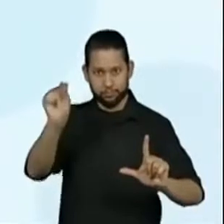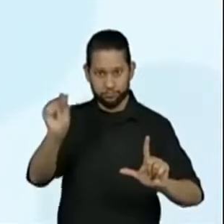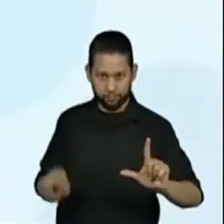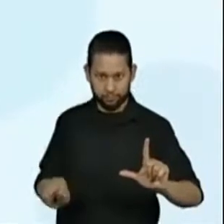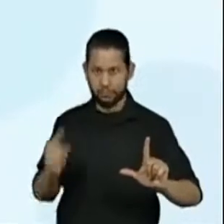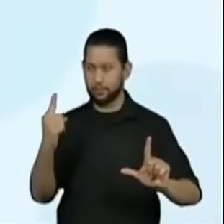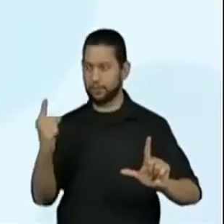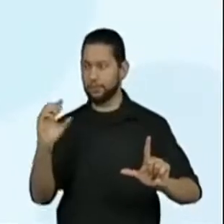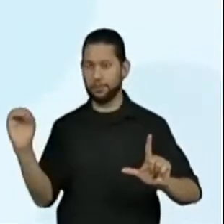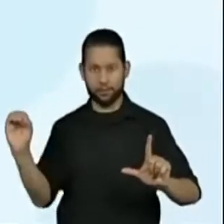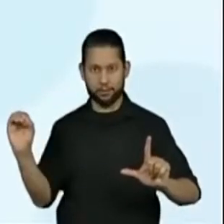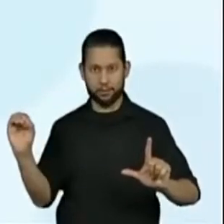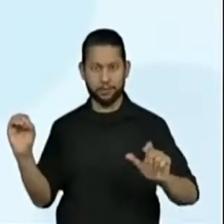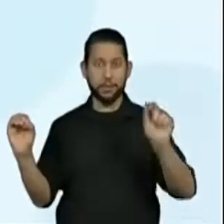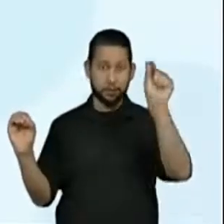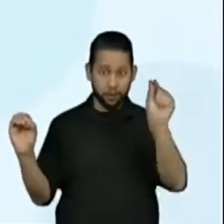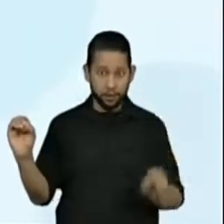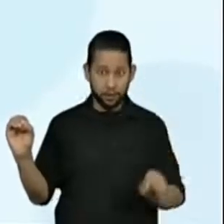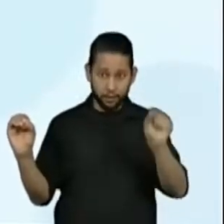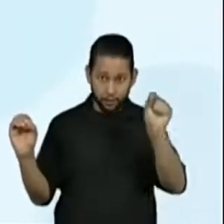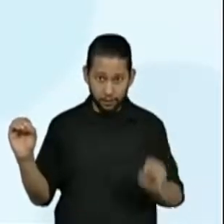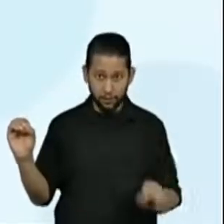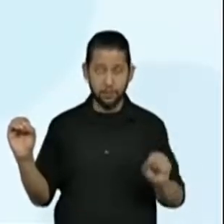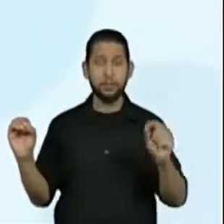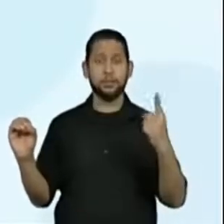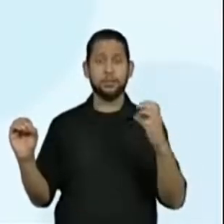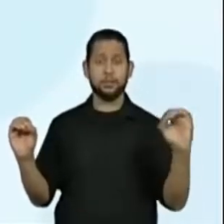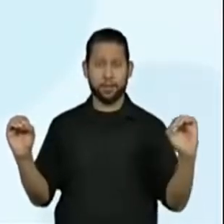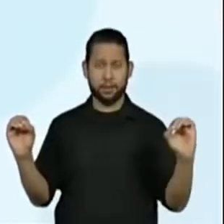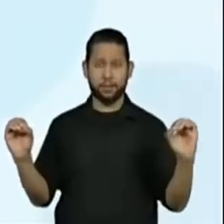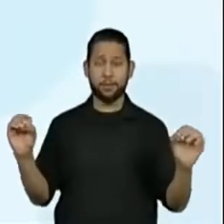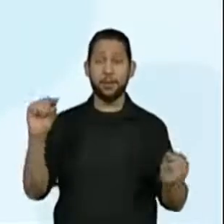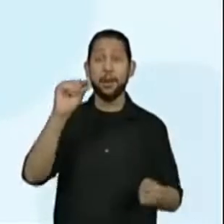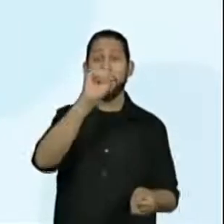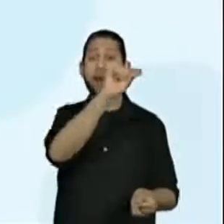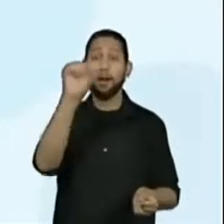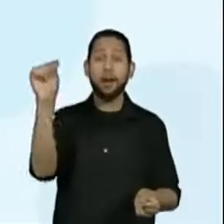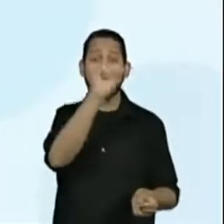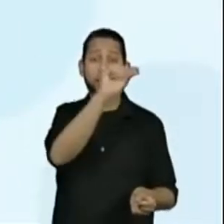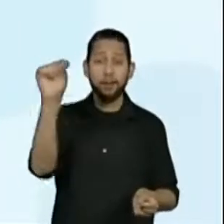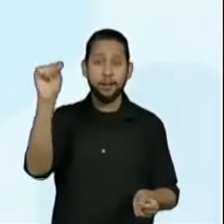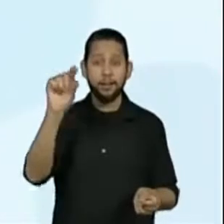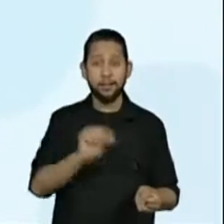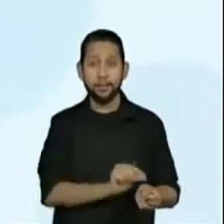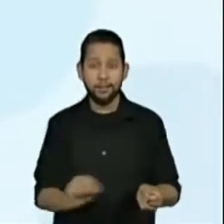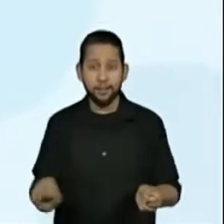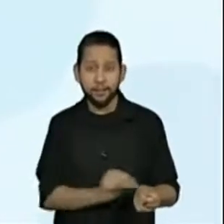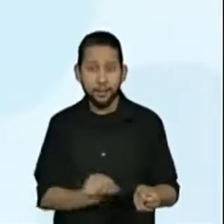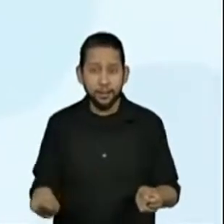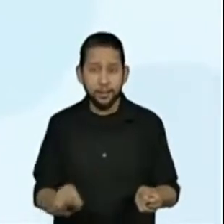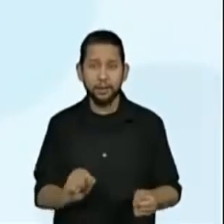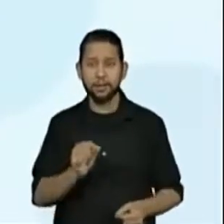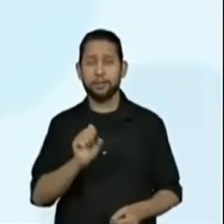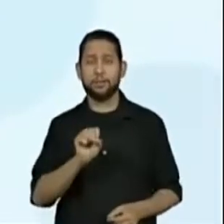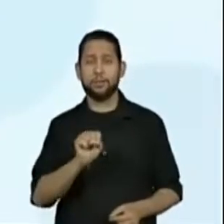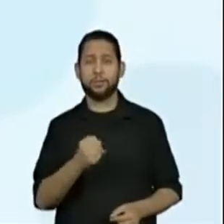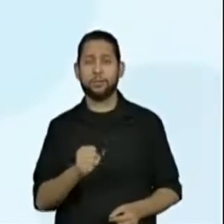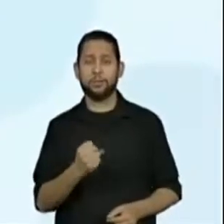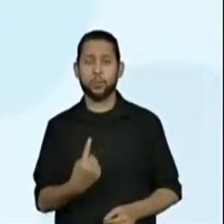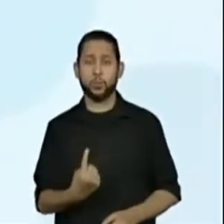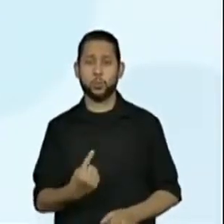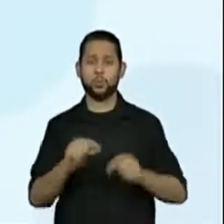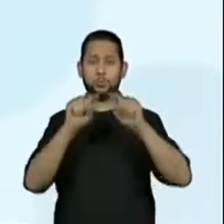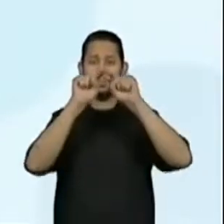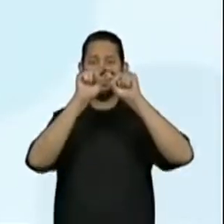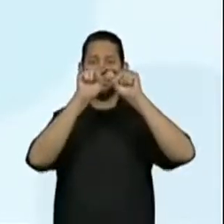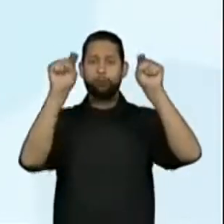um formato retangular. Ok? Vamos então aqui para a resposta? Então, como você interpreta esta